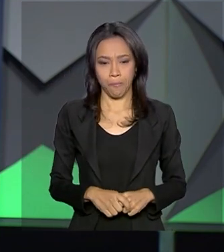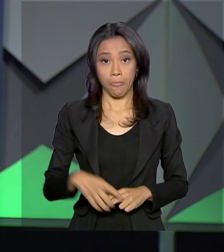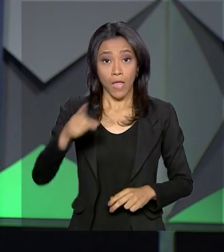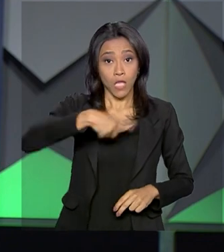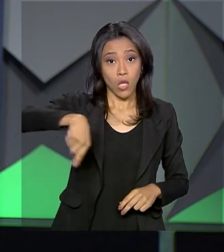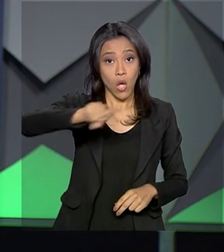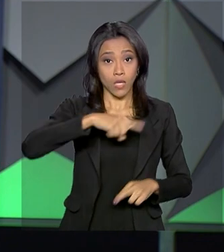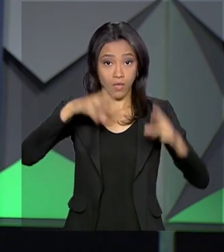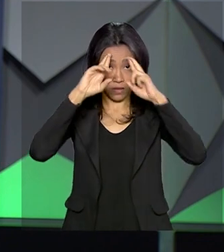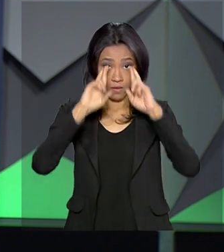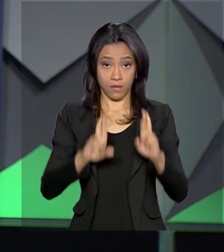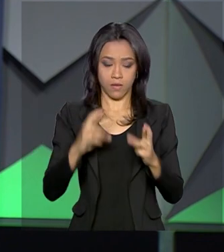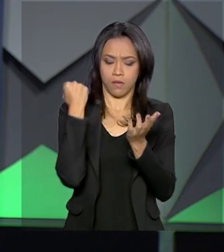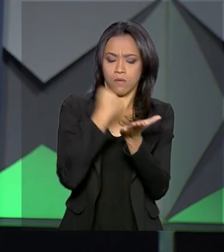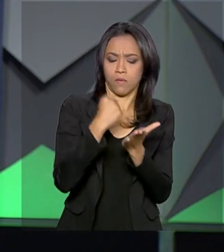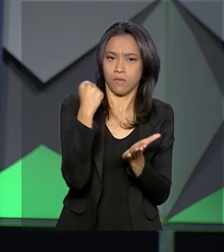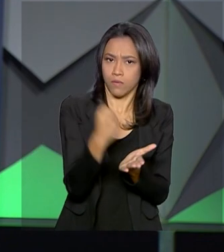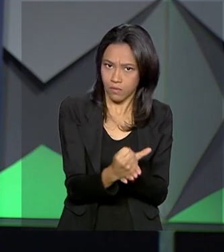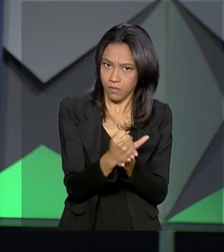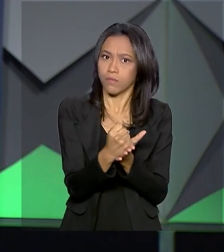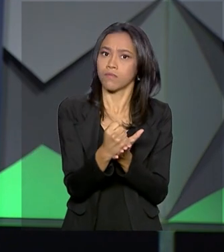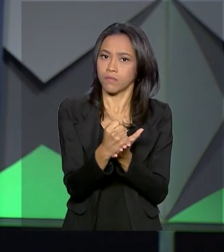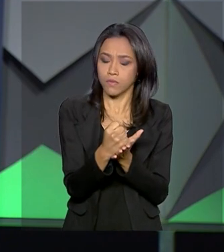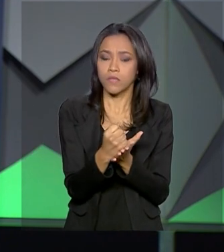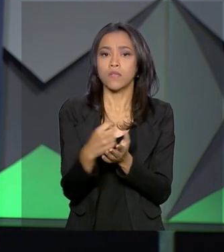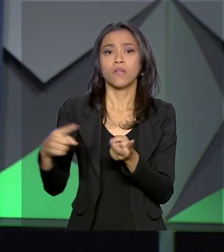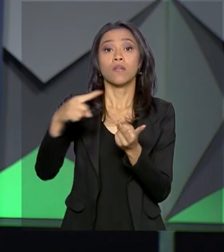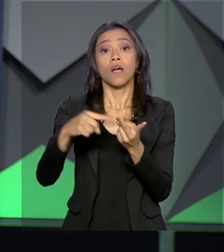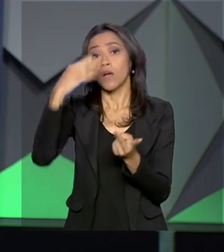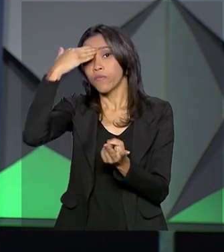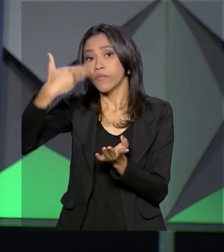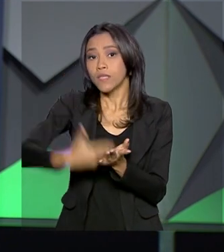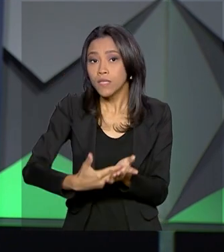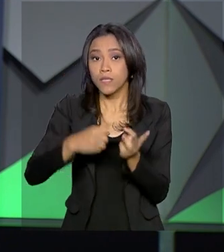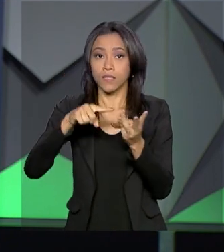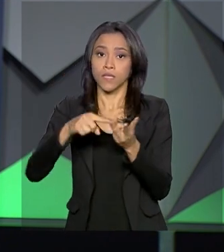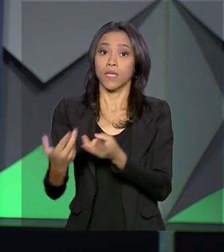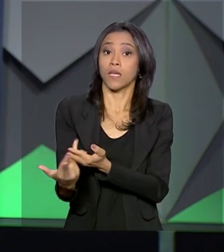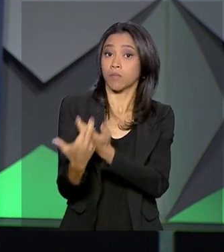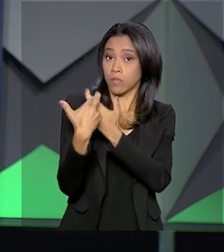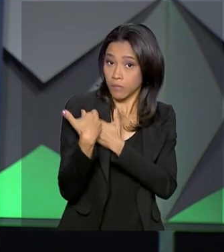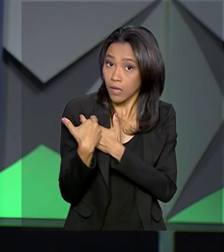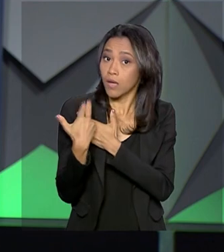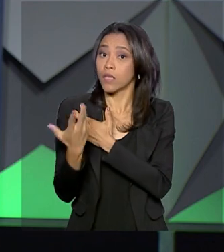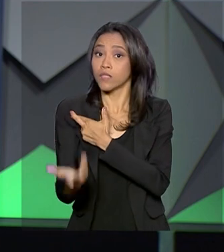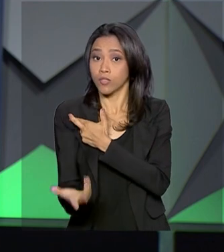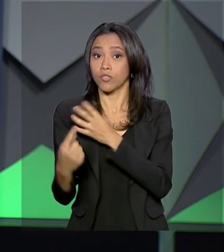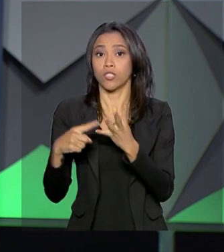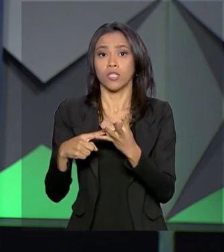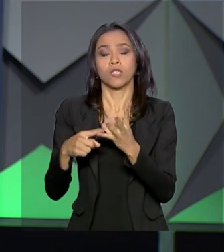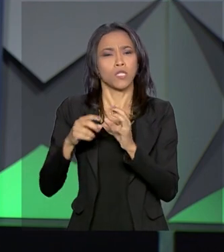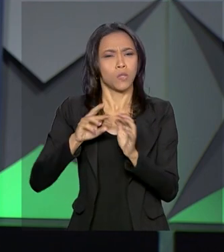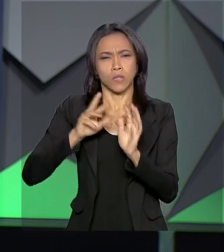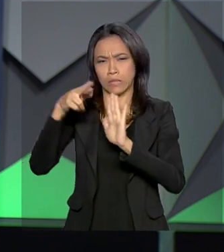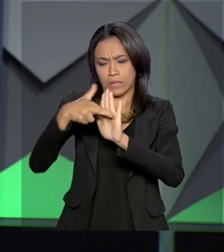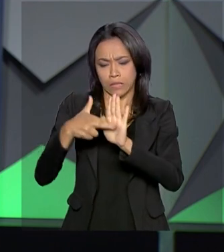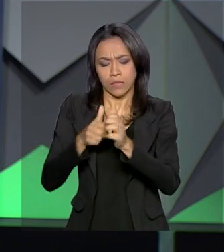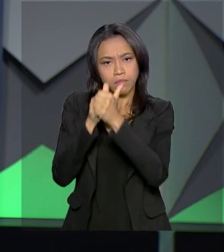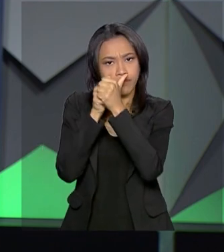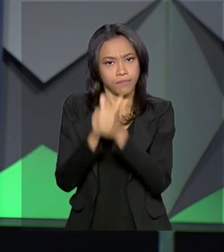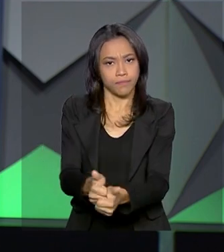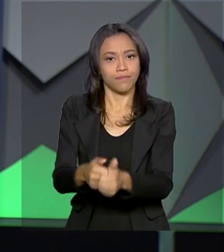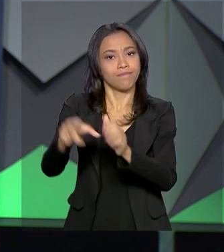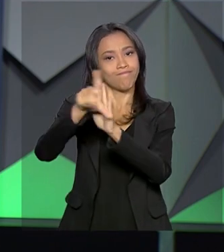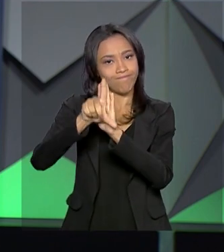contratos, a confiança, a responsabilidade, a retaguarda jurídica, a